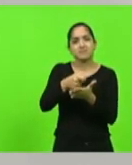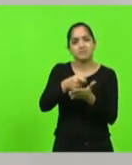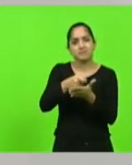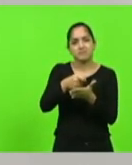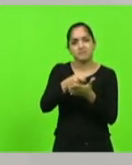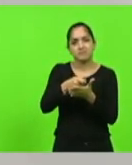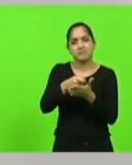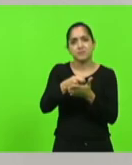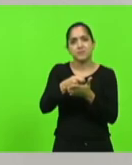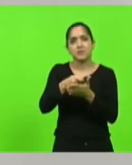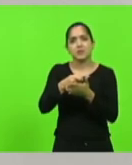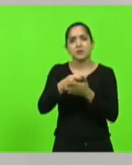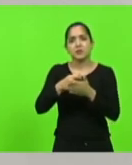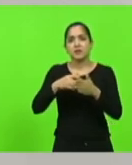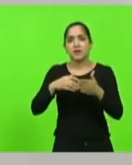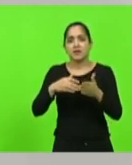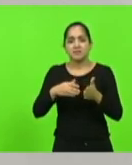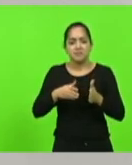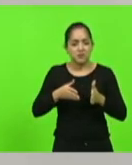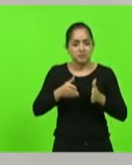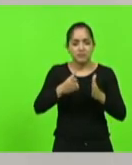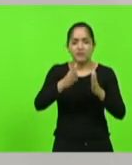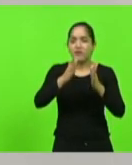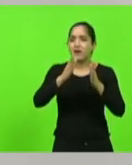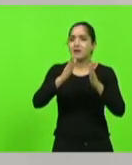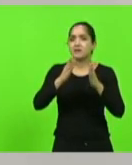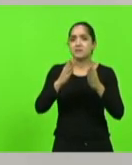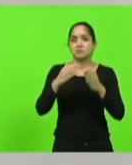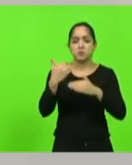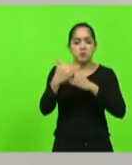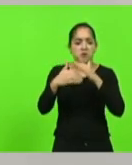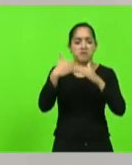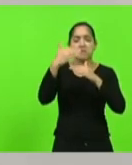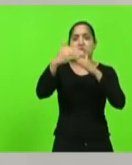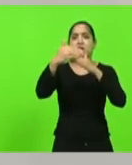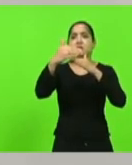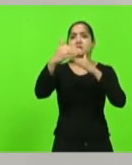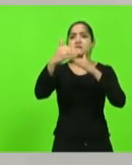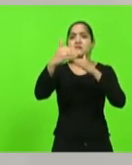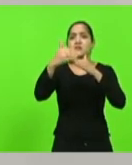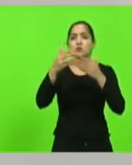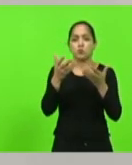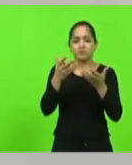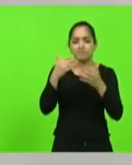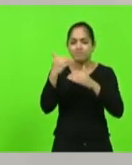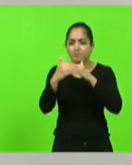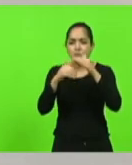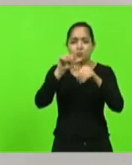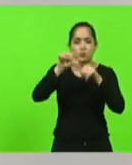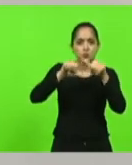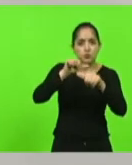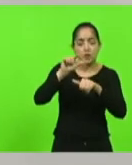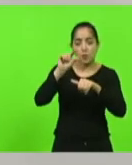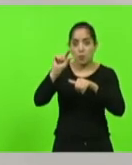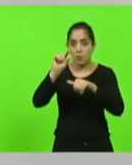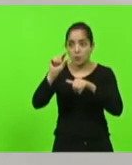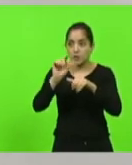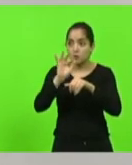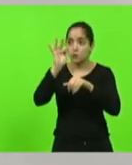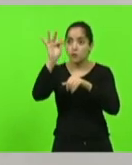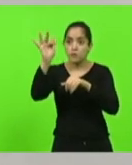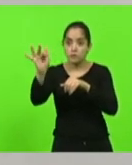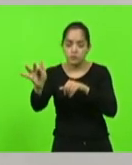remar para trás. Quando temos uma pequena oportunidade de avançar um pouquinho, de mudar o nosso futuro tão